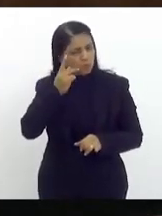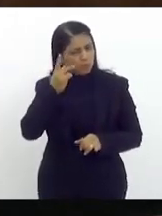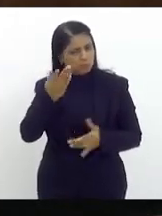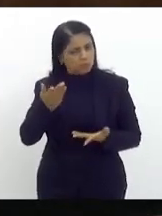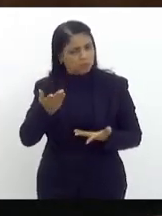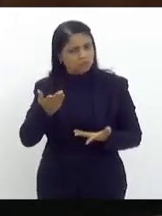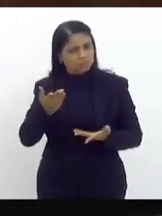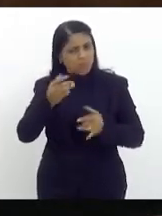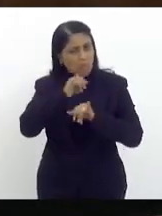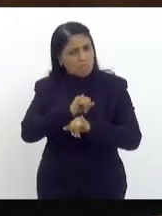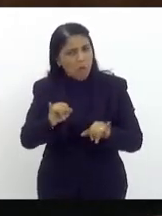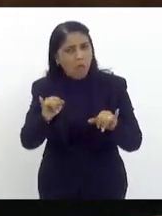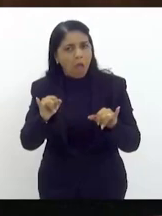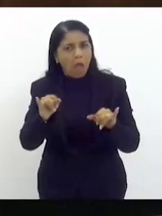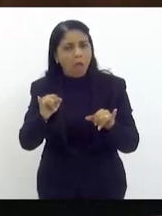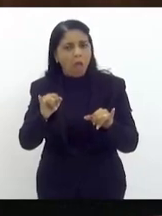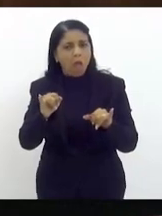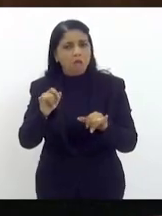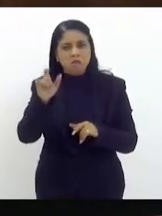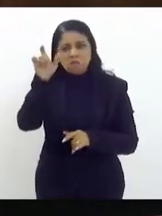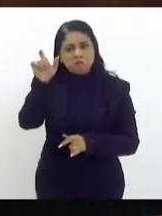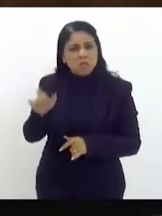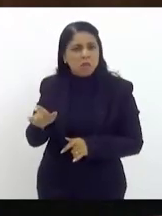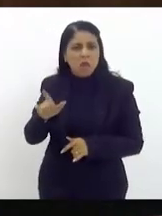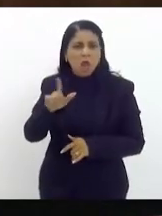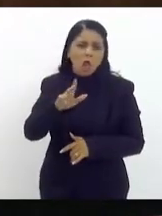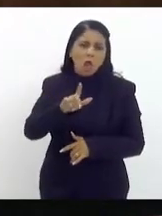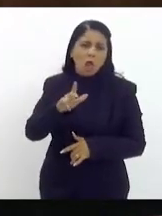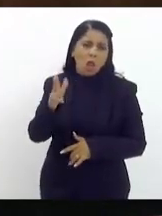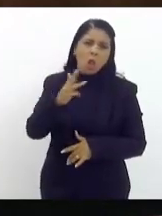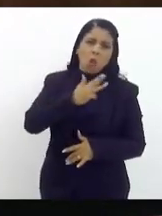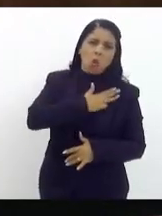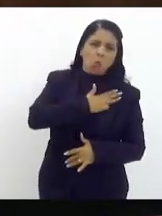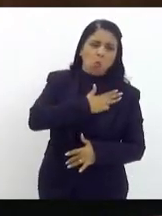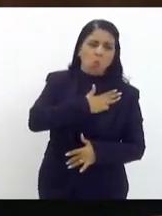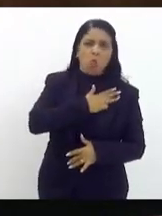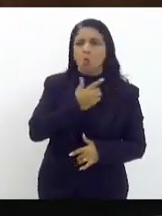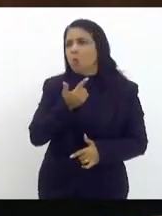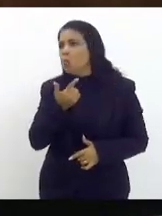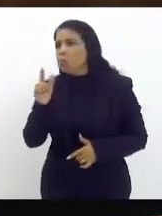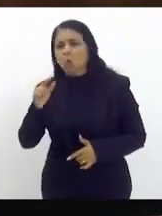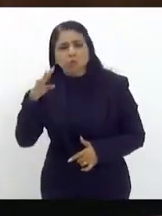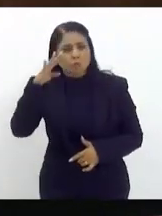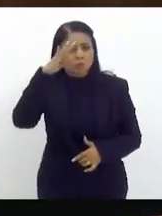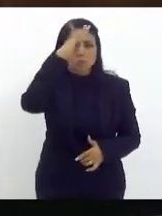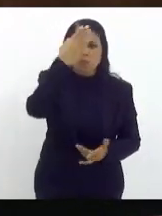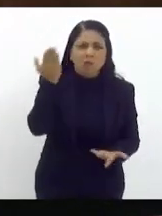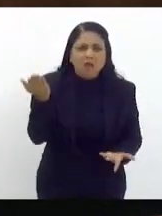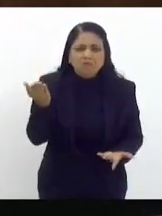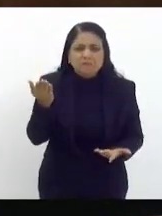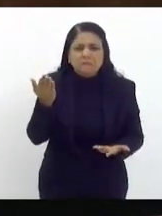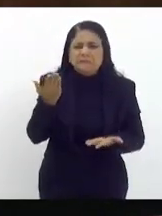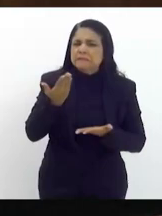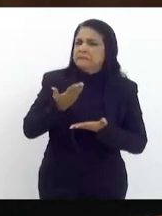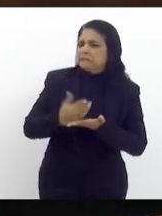ou que ele é lulista ou que o outro é bolsonarista acho que não tem nada a ver